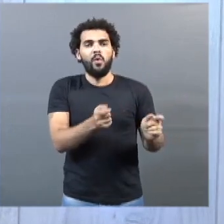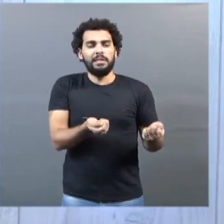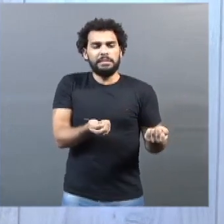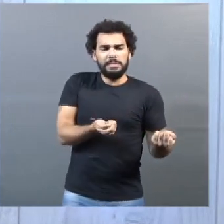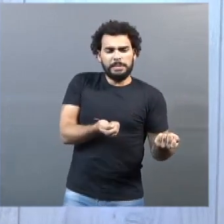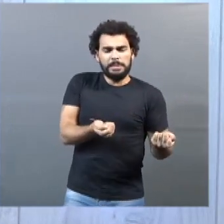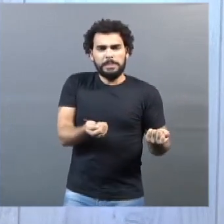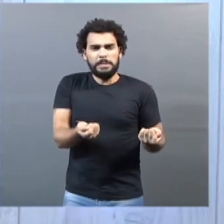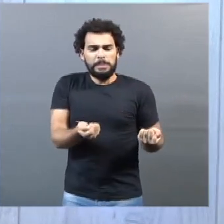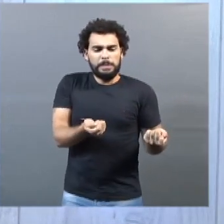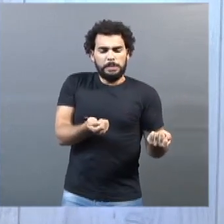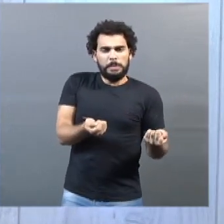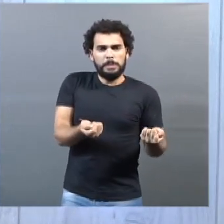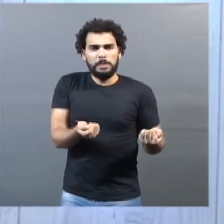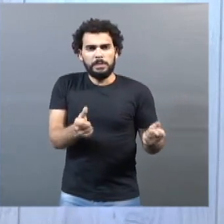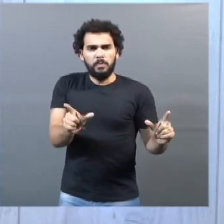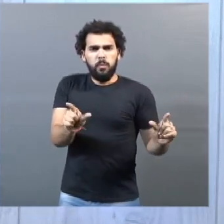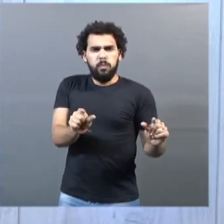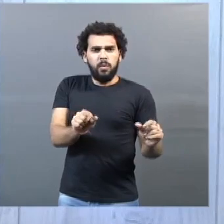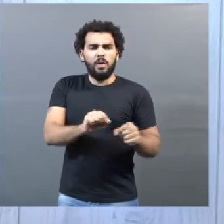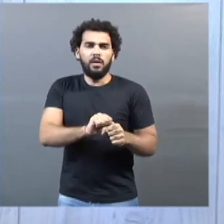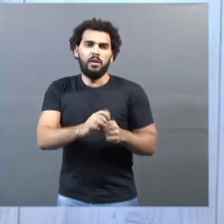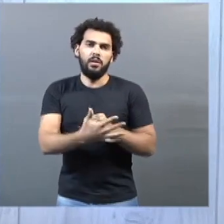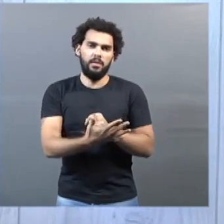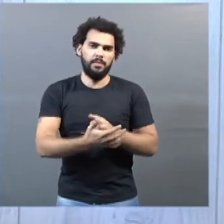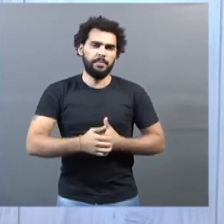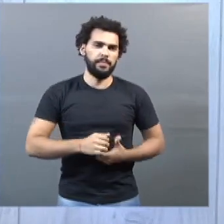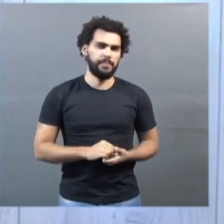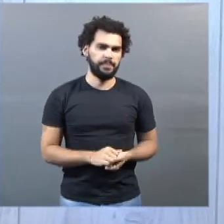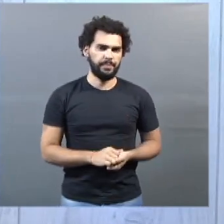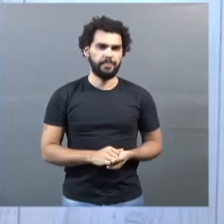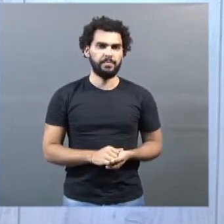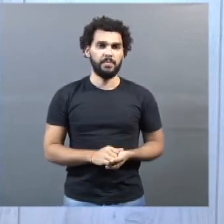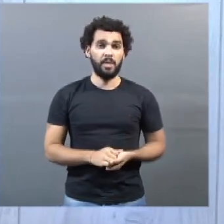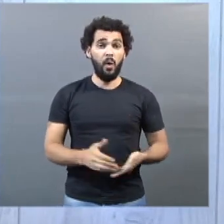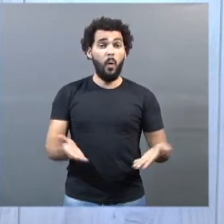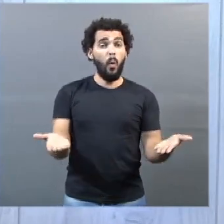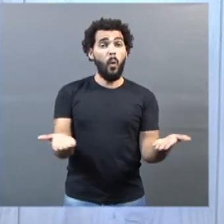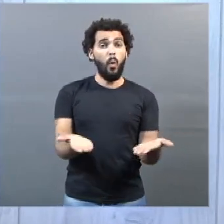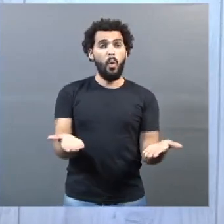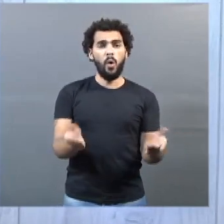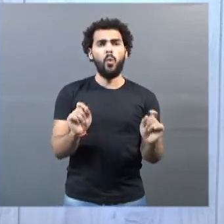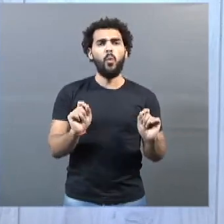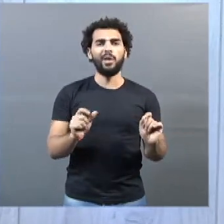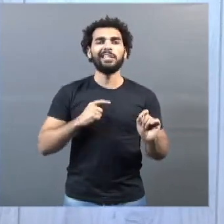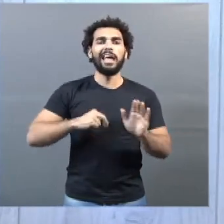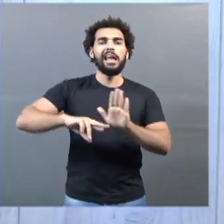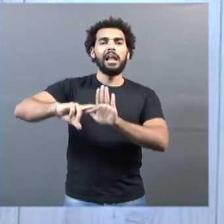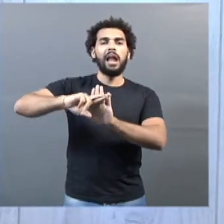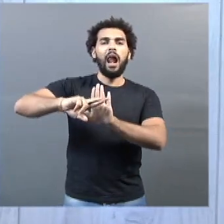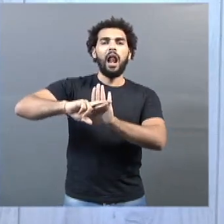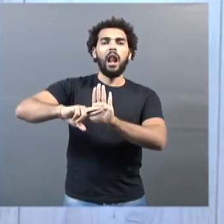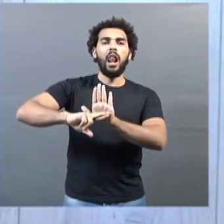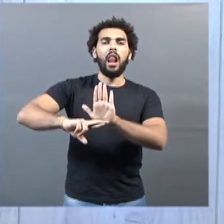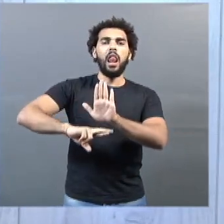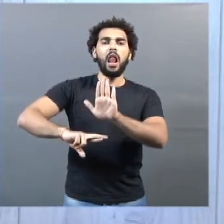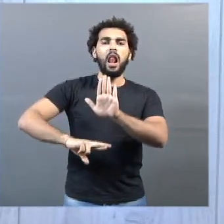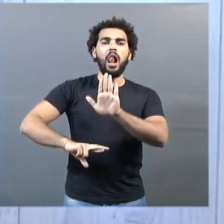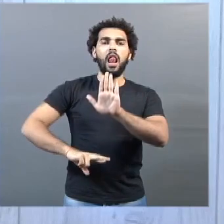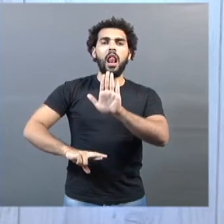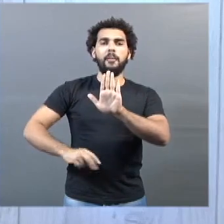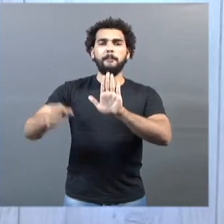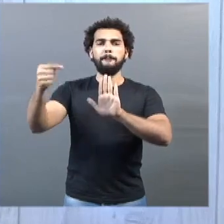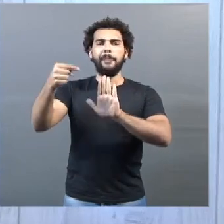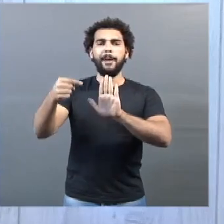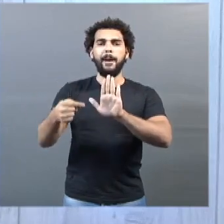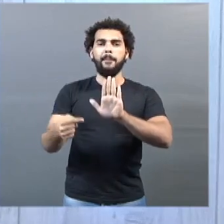da Covid-19. Dessa forma, o que está valendo atualmente são as regras estaduais e não